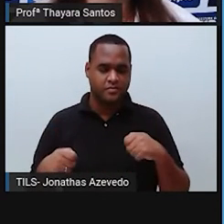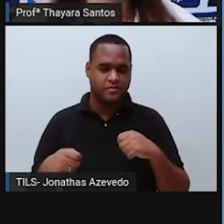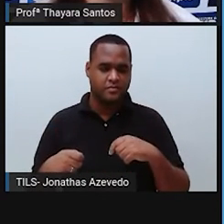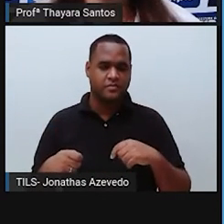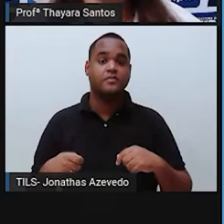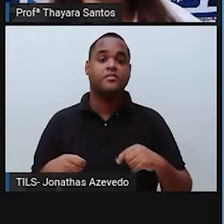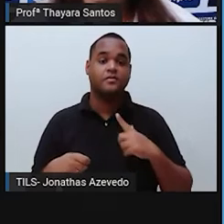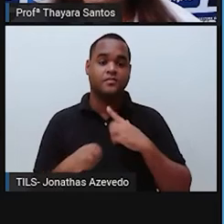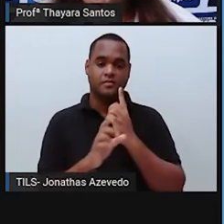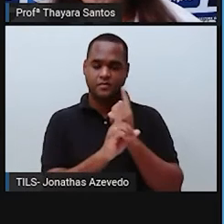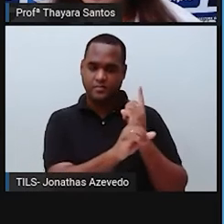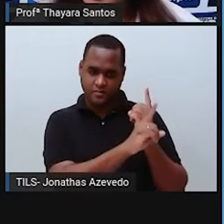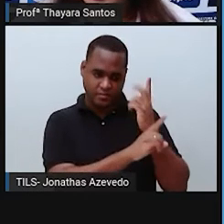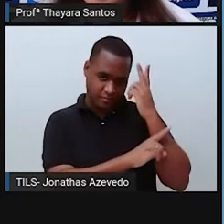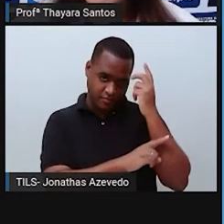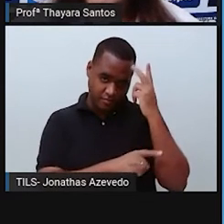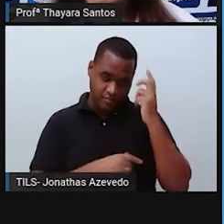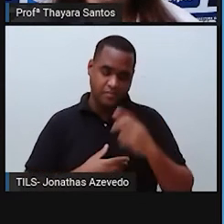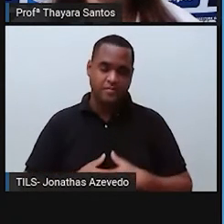encontrados naturalmente.